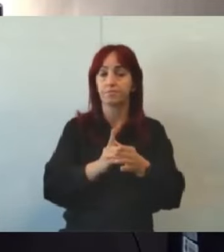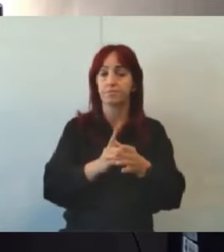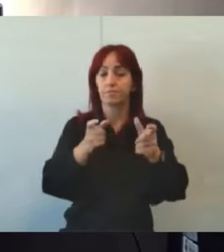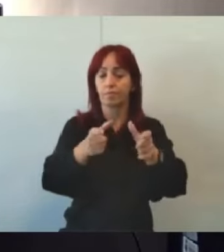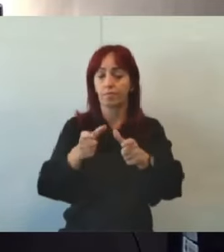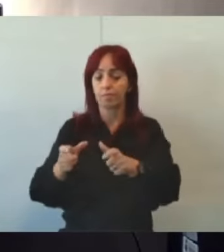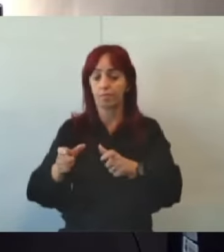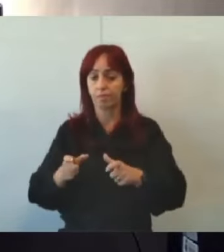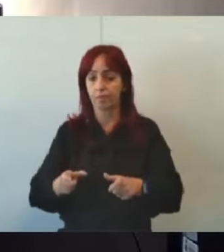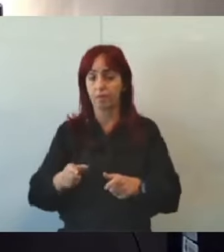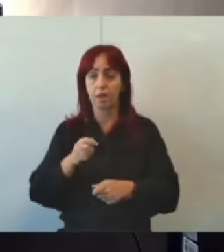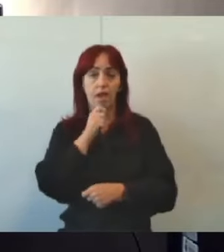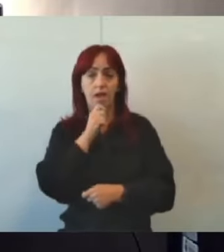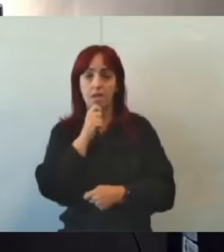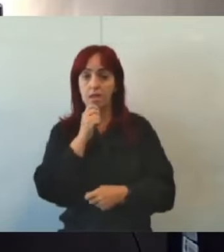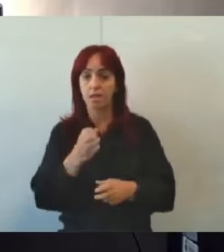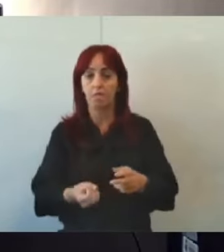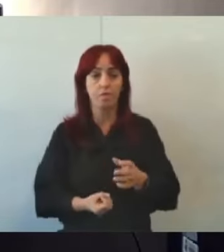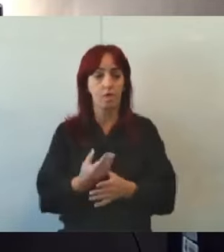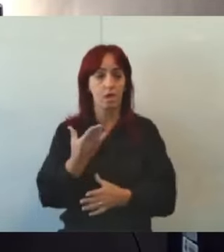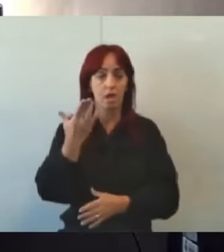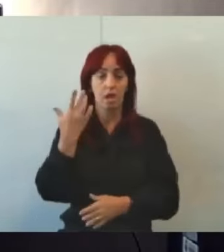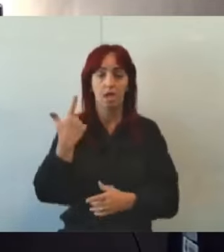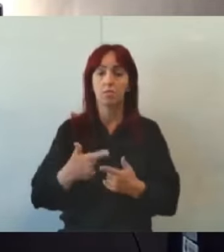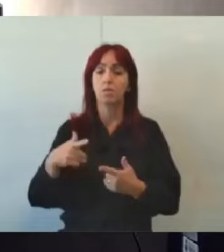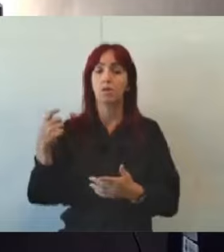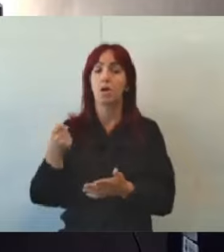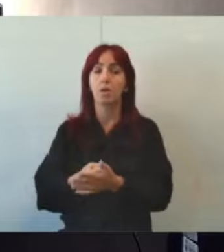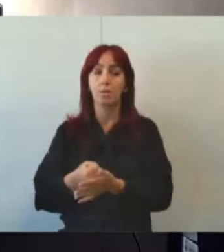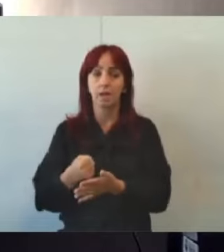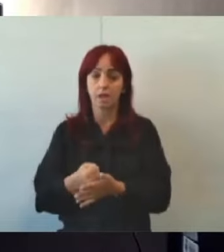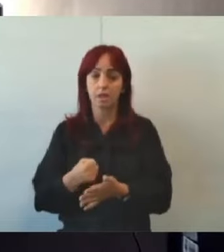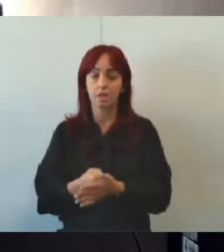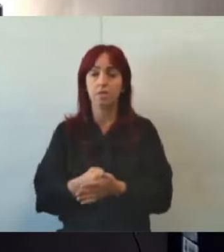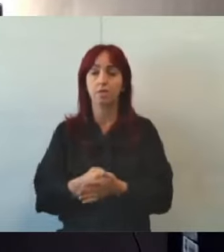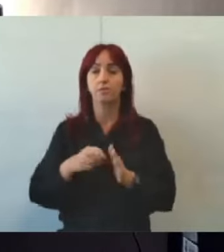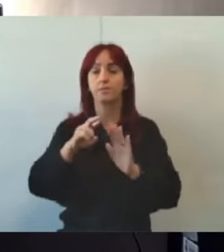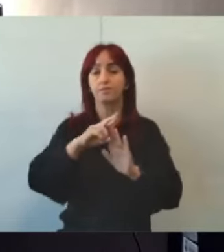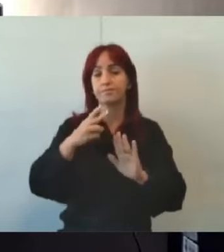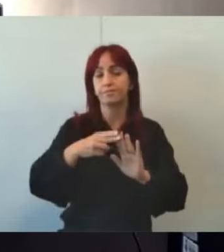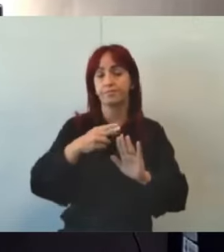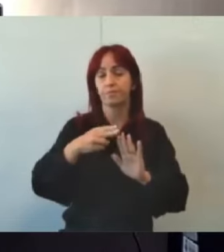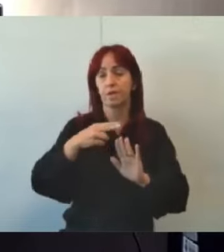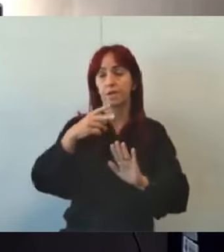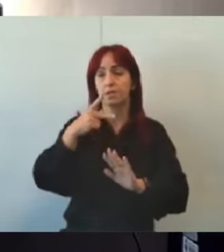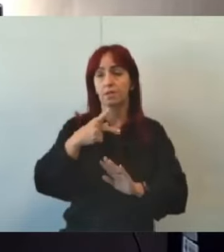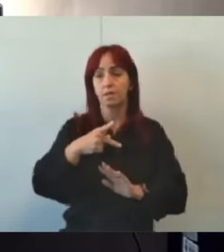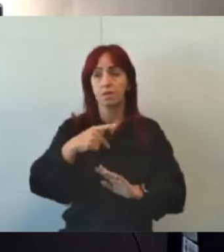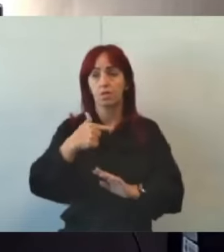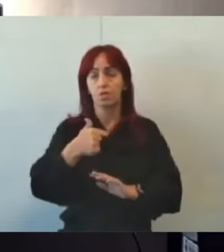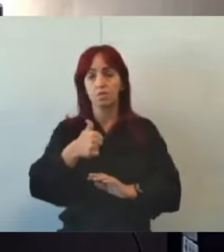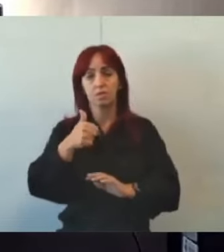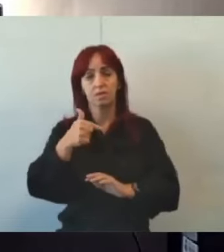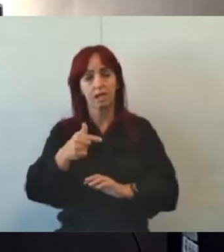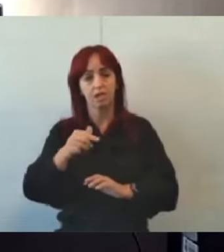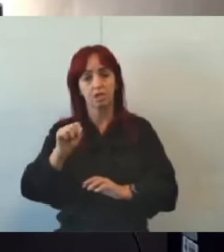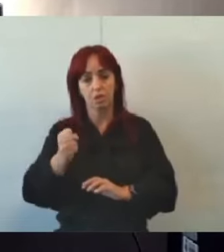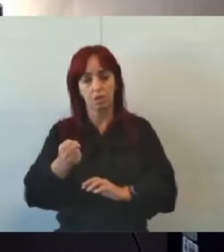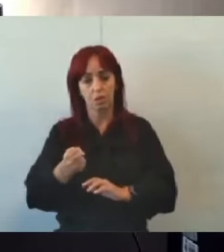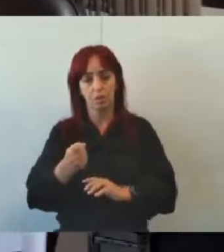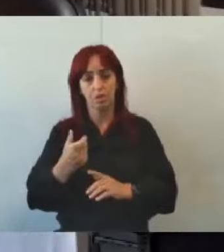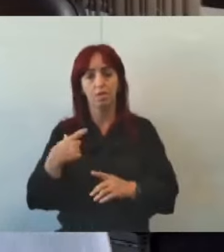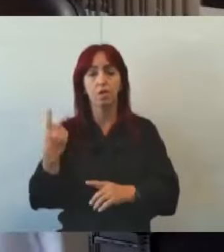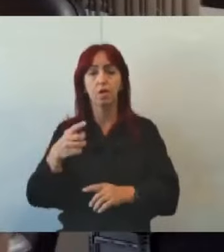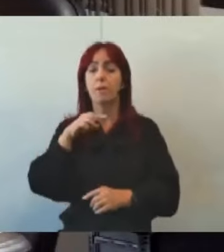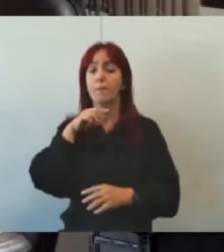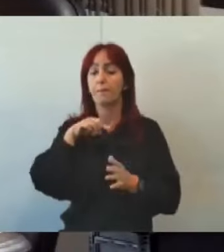implementado, apesar de ser obrigatório, conforme a resolução 178 de 2016 do Conanda. Ele foi... Nós perguntamos em